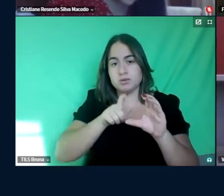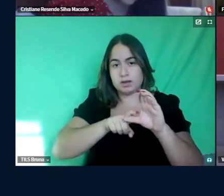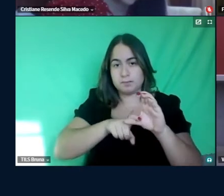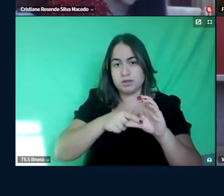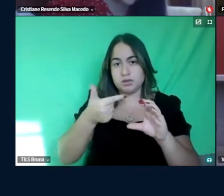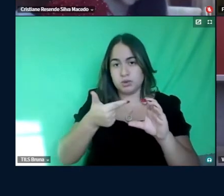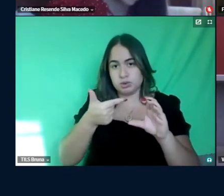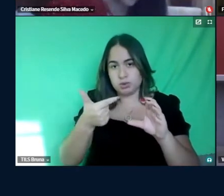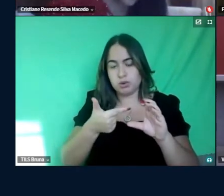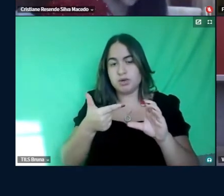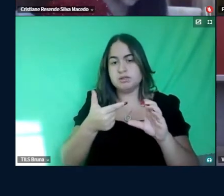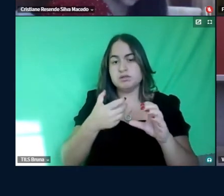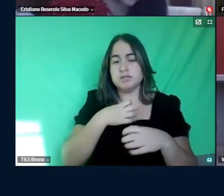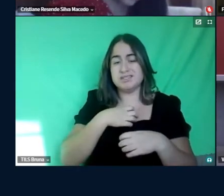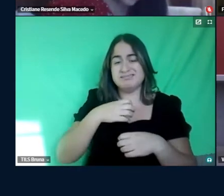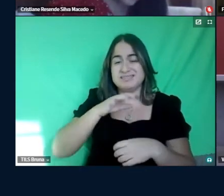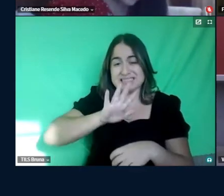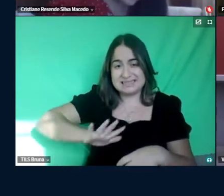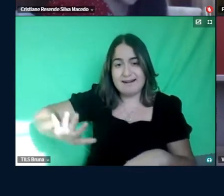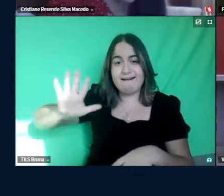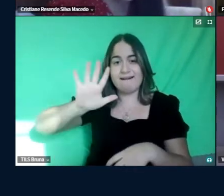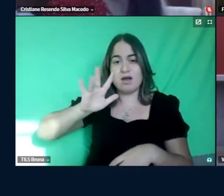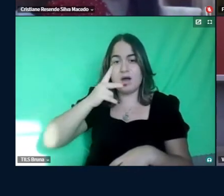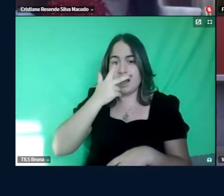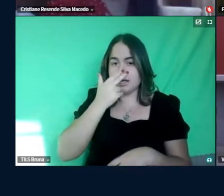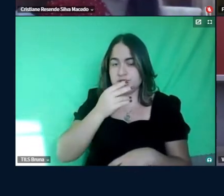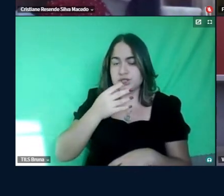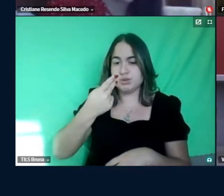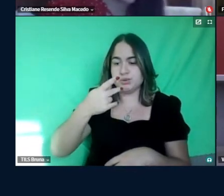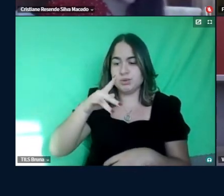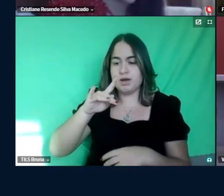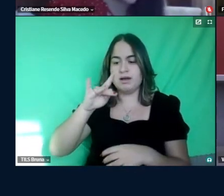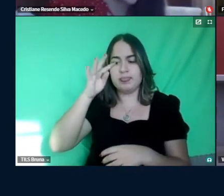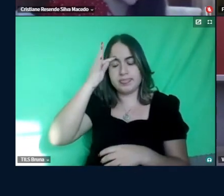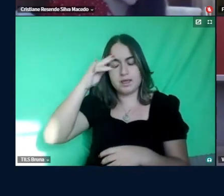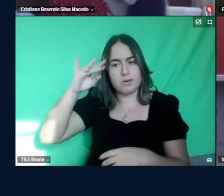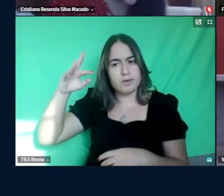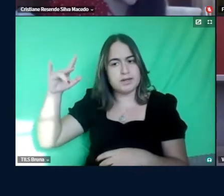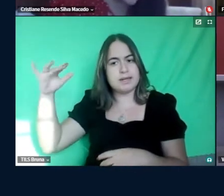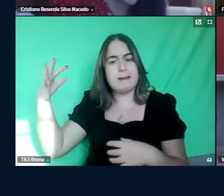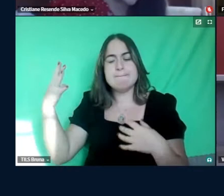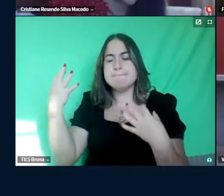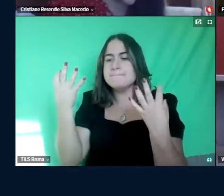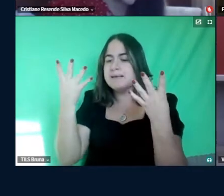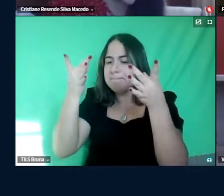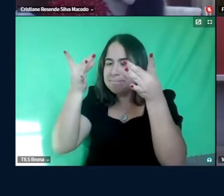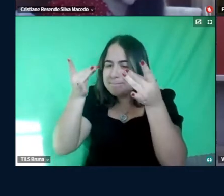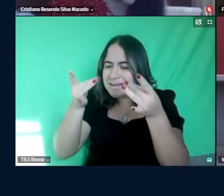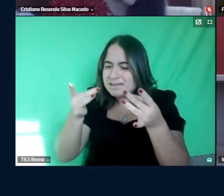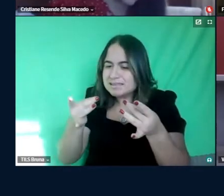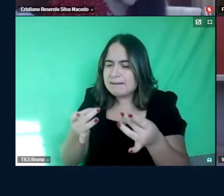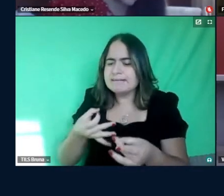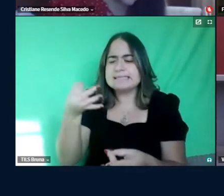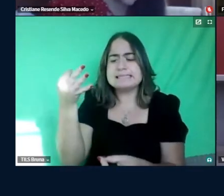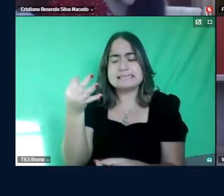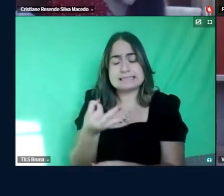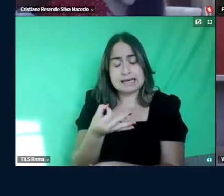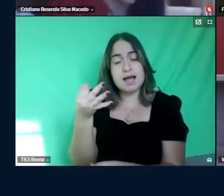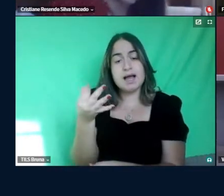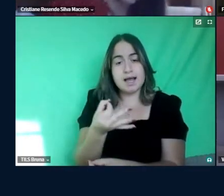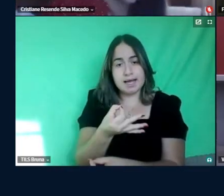né, de uma maneira bem geral, acho que a sua fundamentação teórica é extremamente bem, super pertinente,